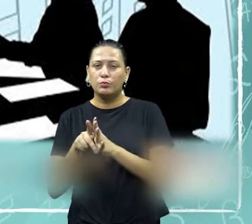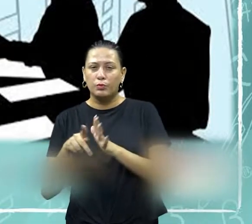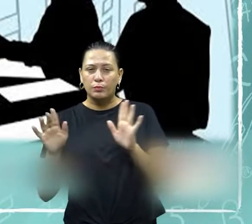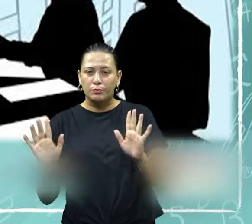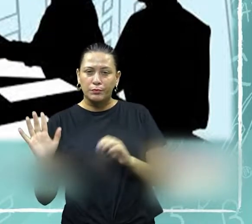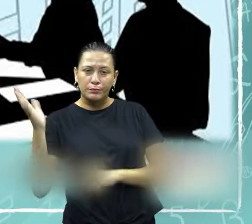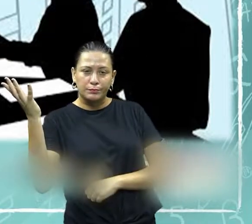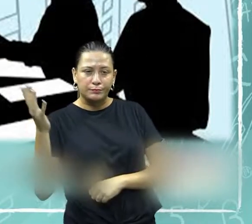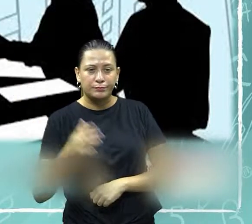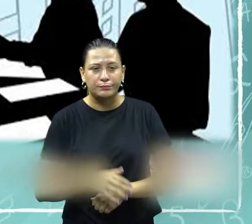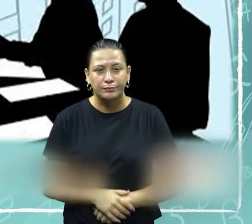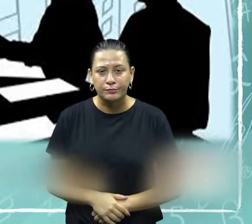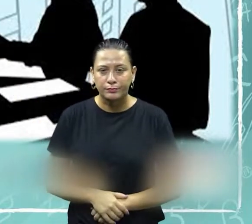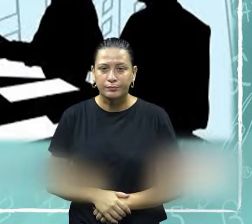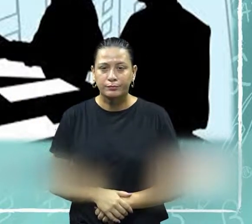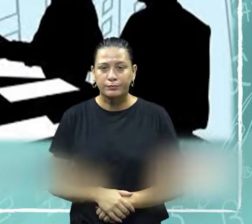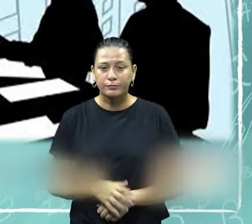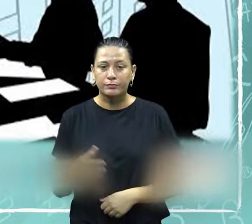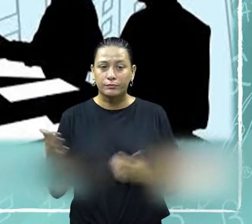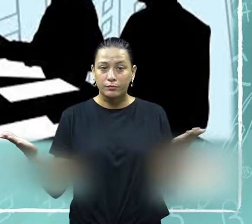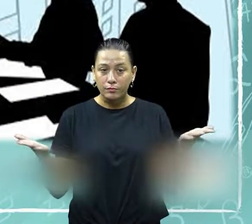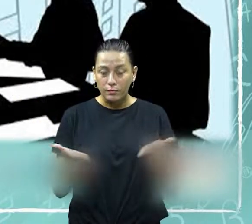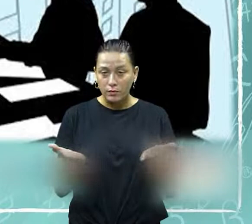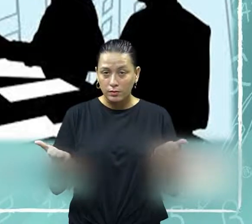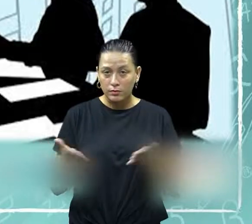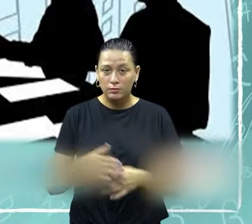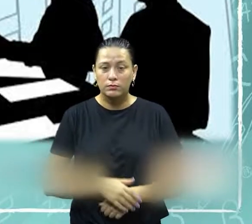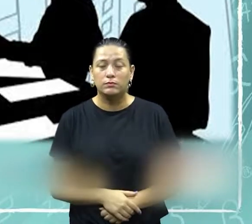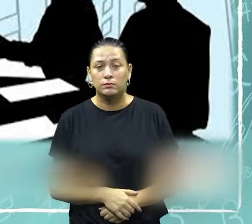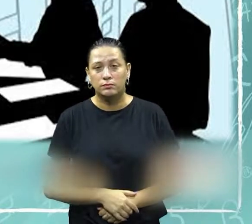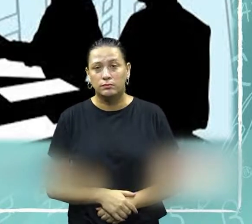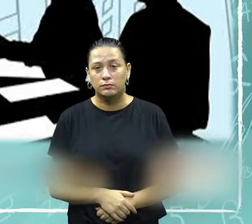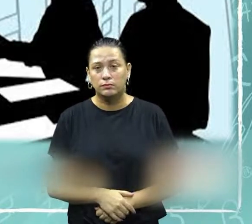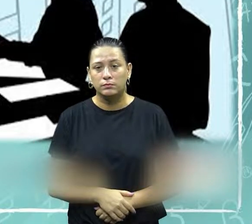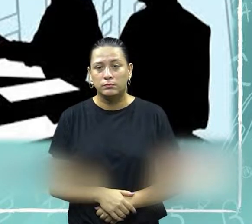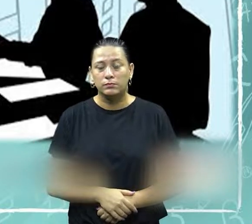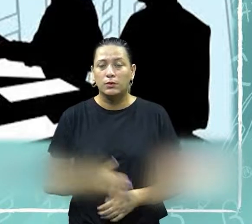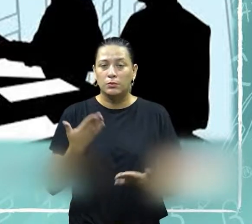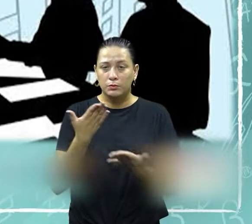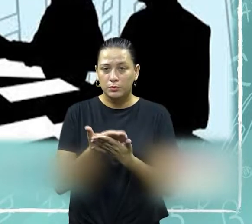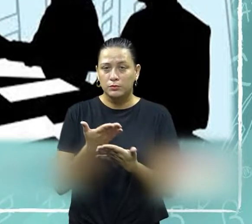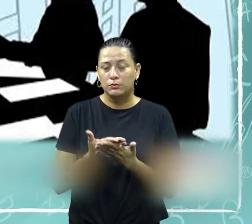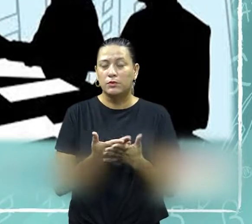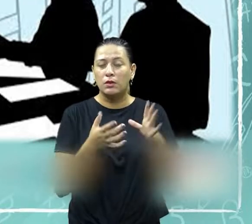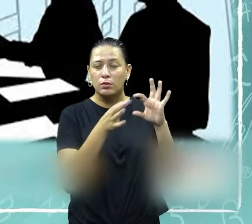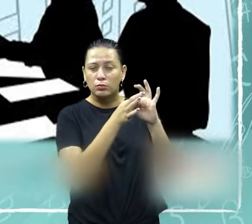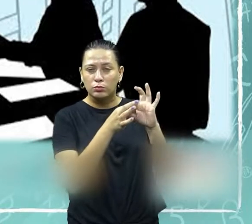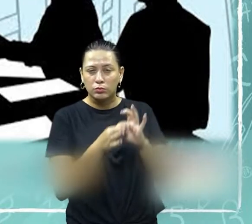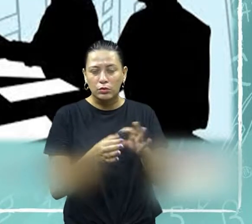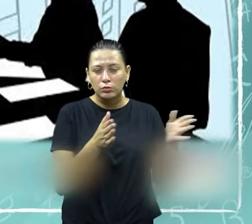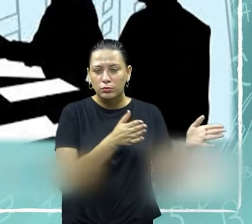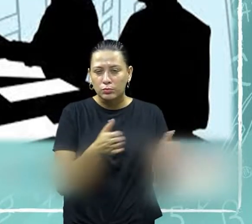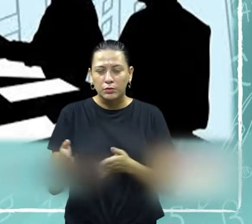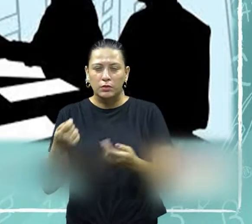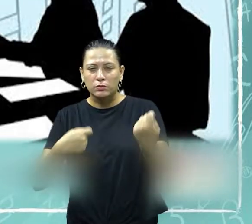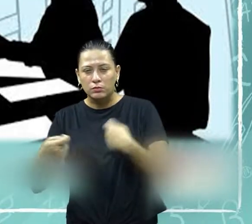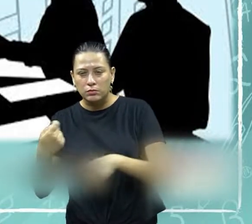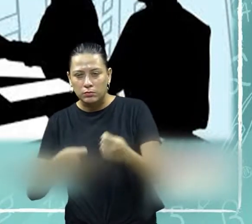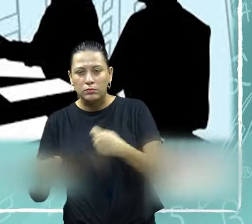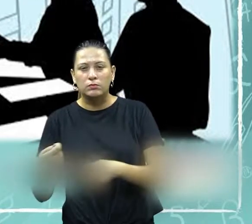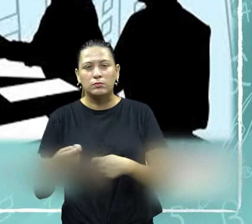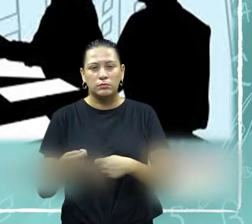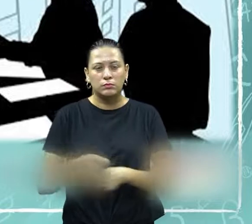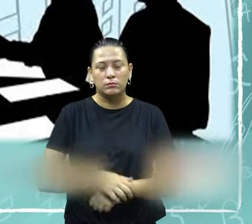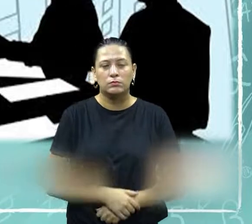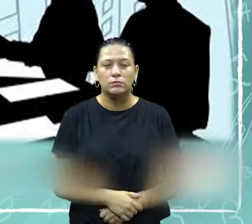Sim, a gente hoje vai buscar dentro dessa ideia do processo de negociação em âmbito organizacional.